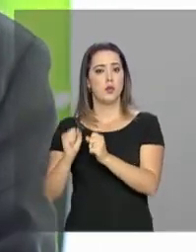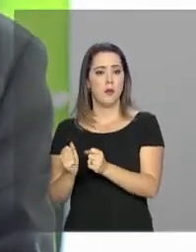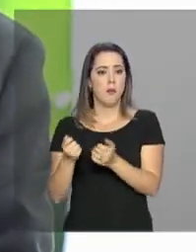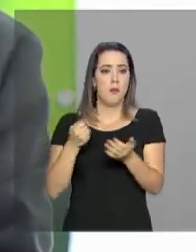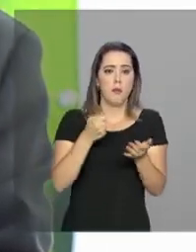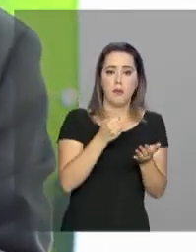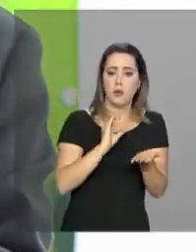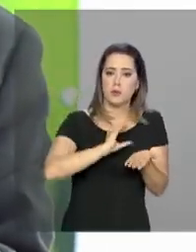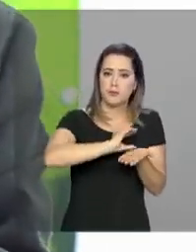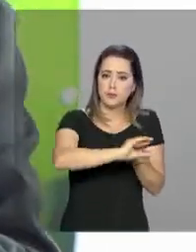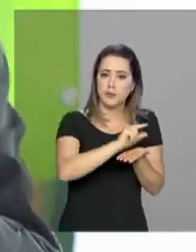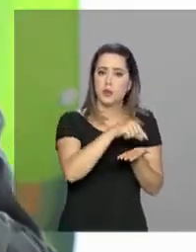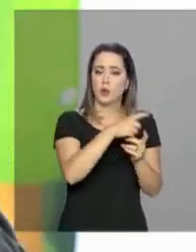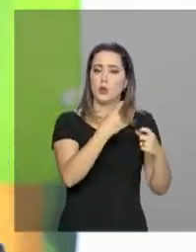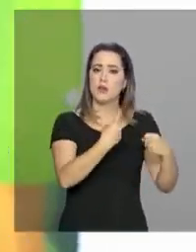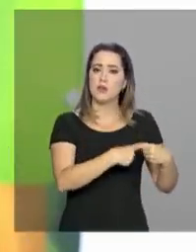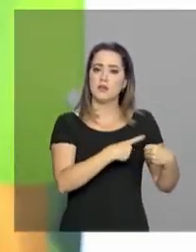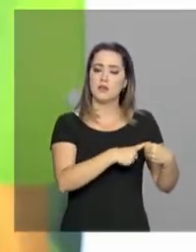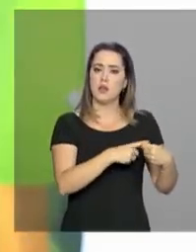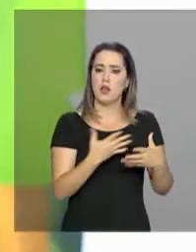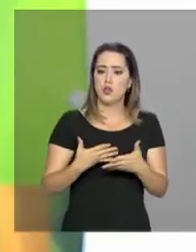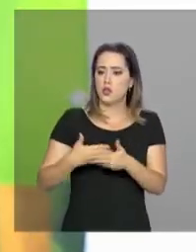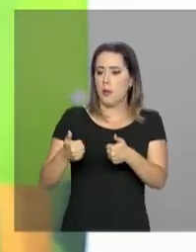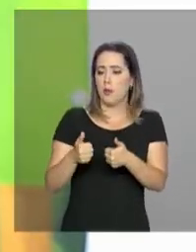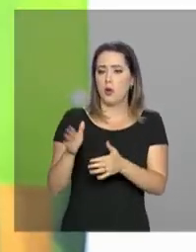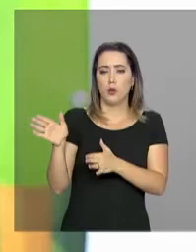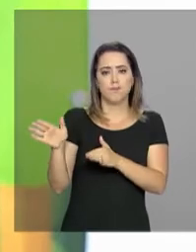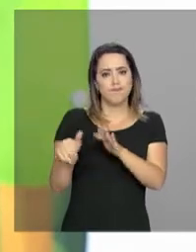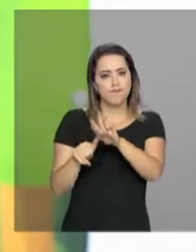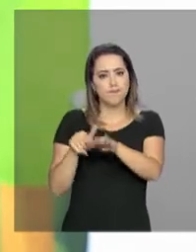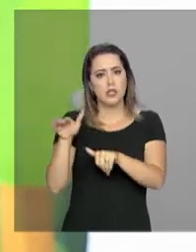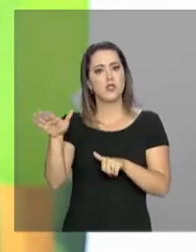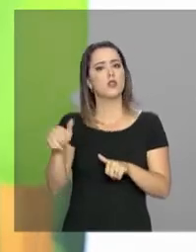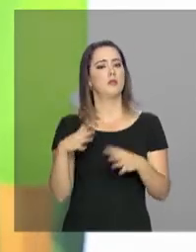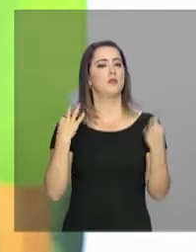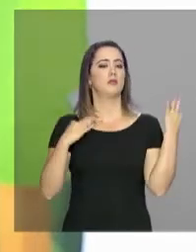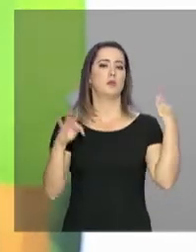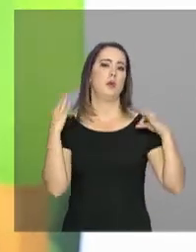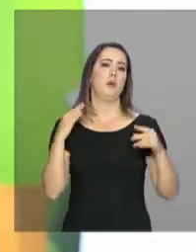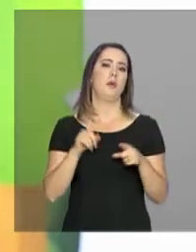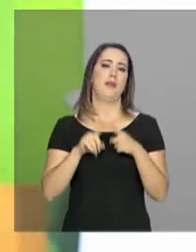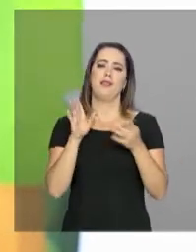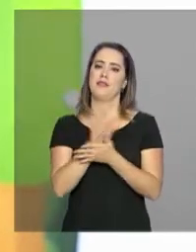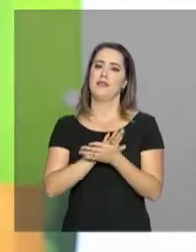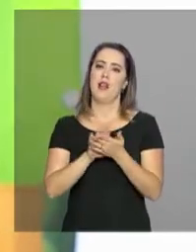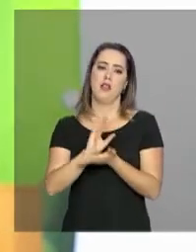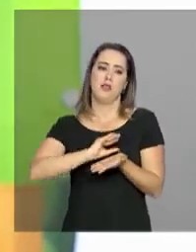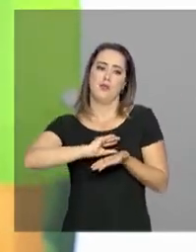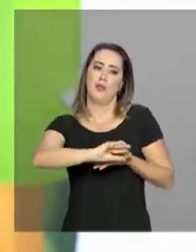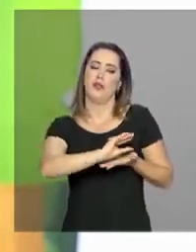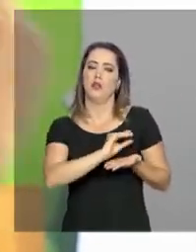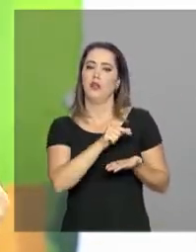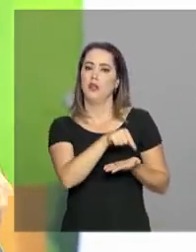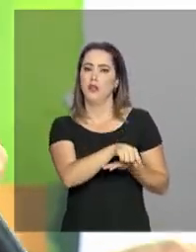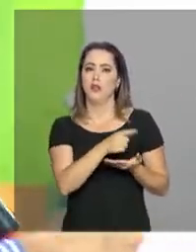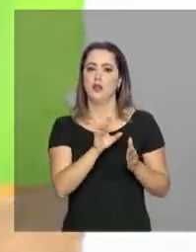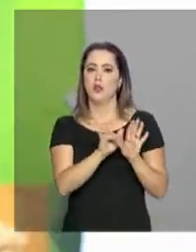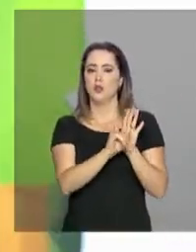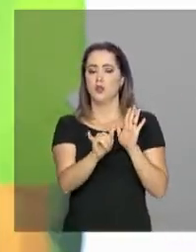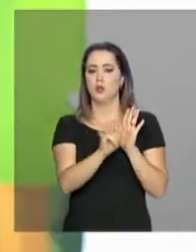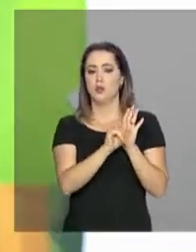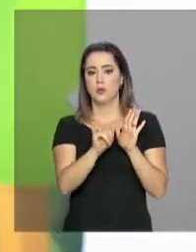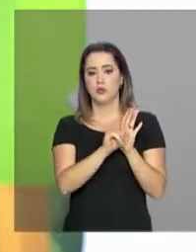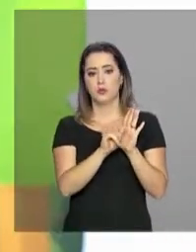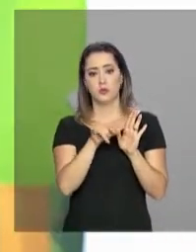região, para melhorar a captação do turista. Mas nenhum real será investido nos editais